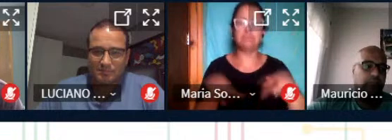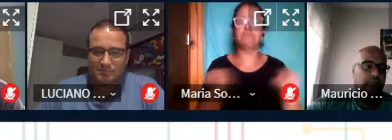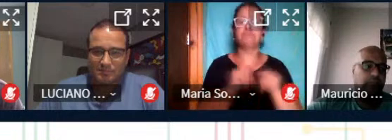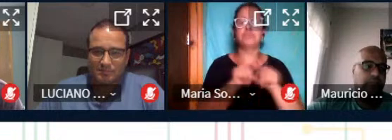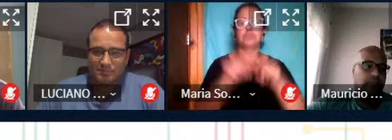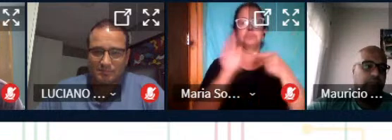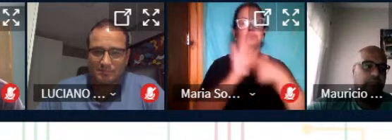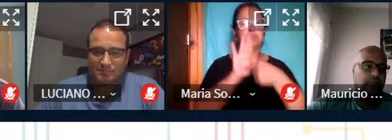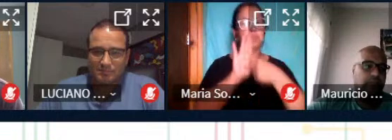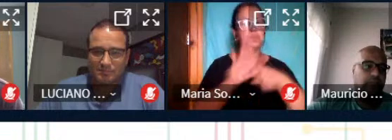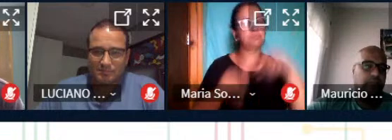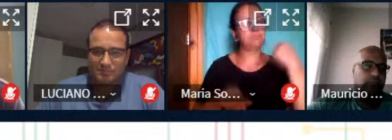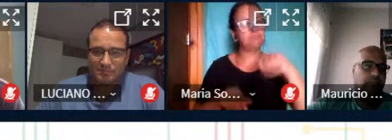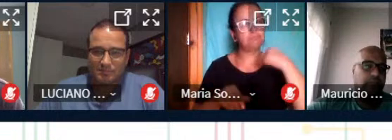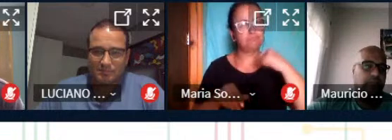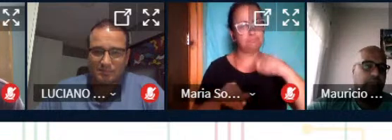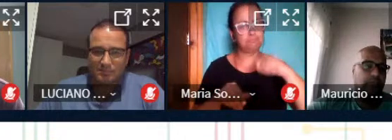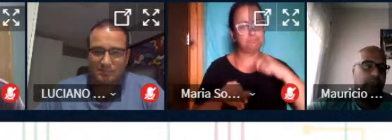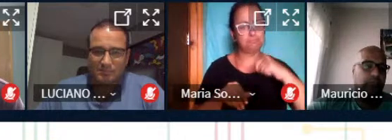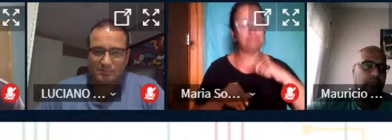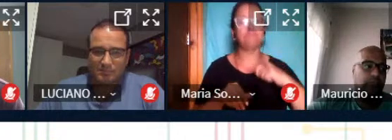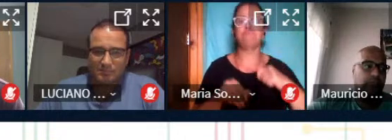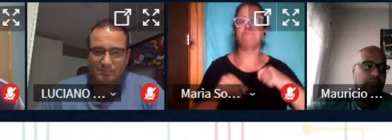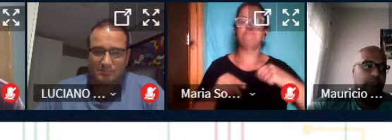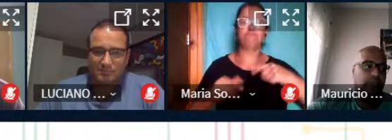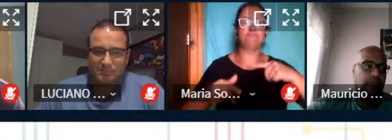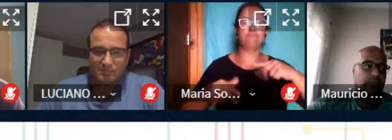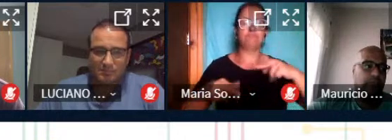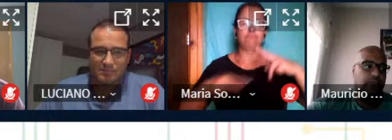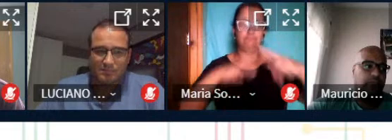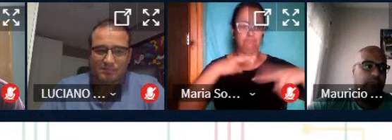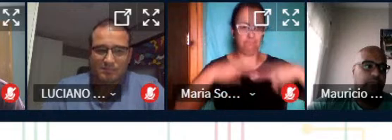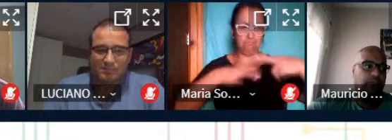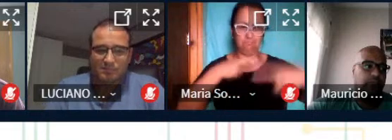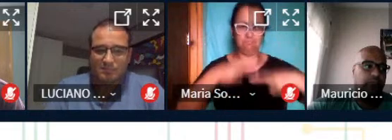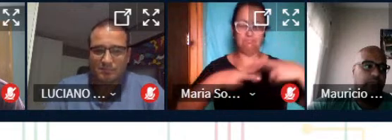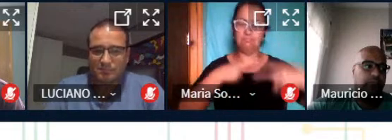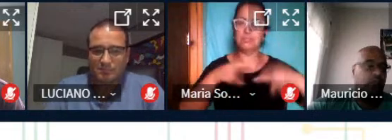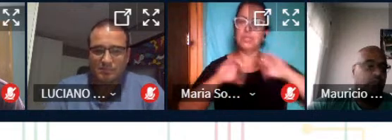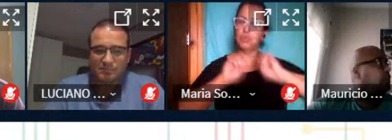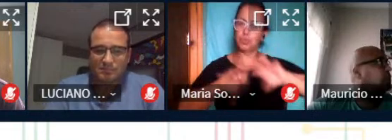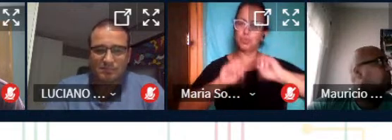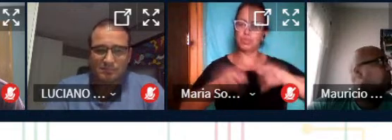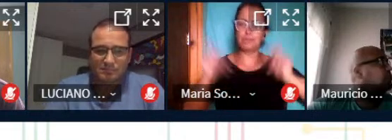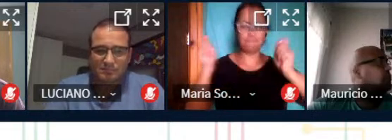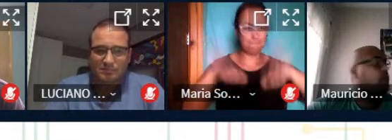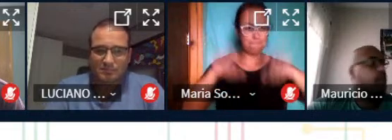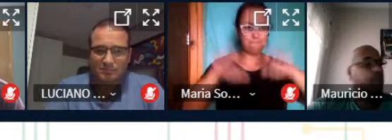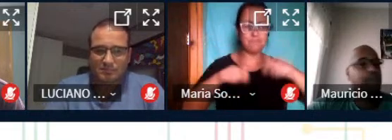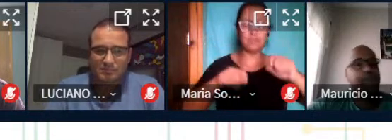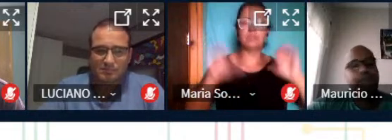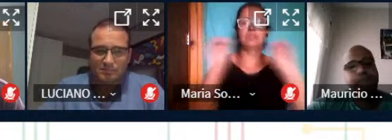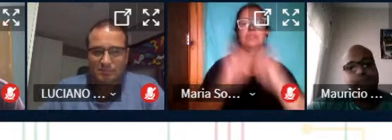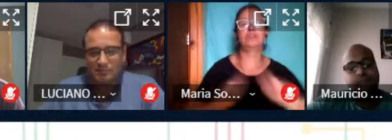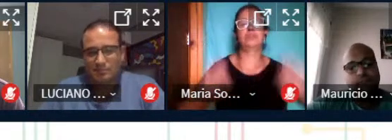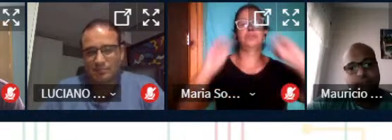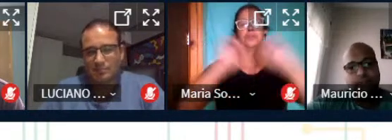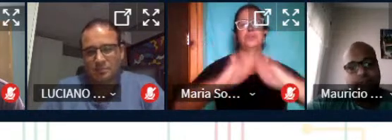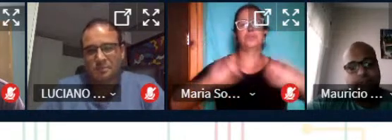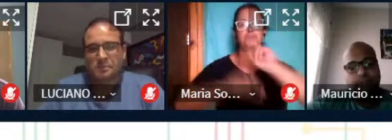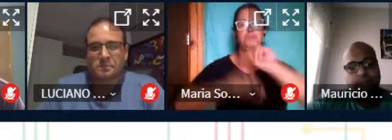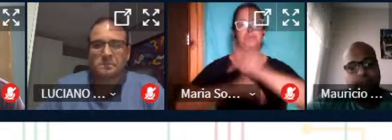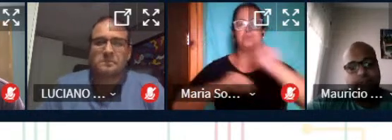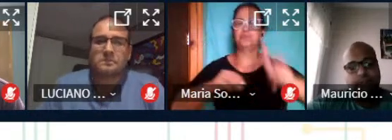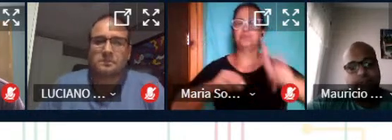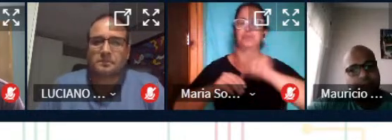a necessidade de reconfiguração das estratégias de ensino que foi mostrada aqui com a competência fantástica desses docentes que